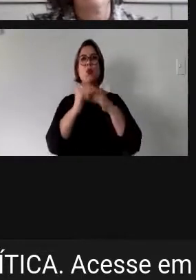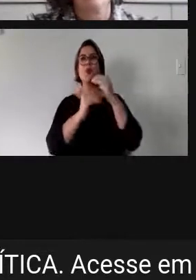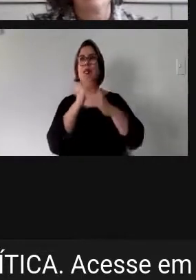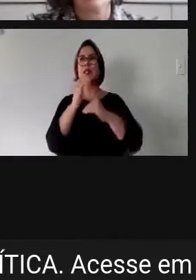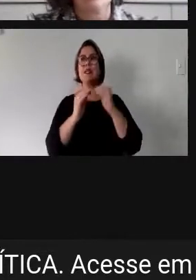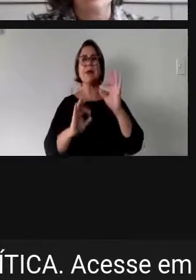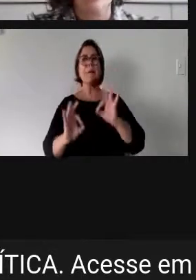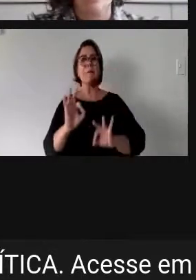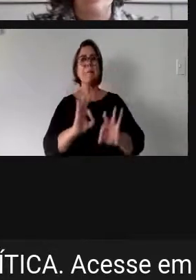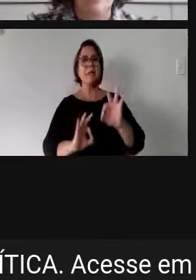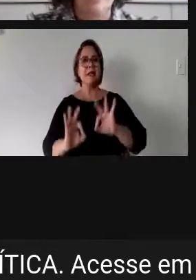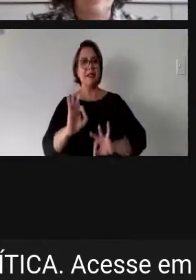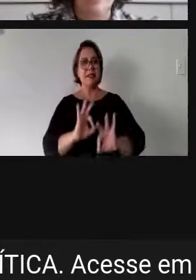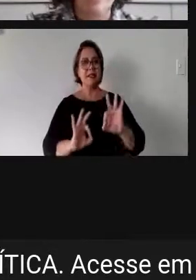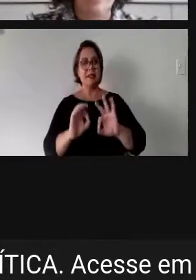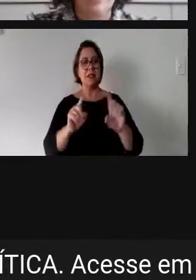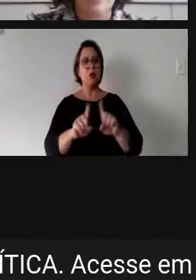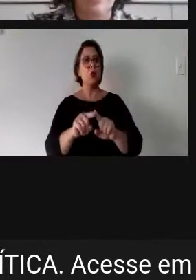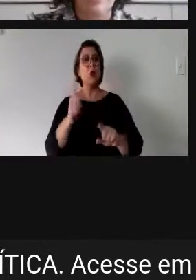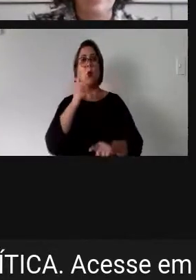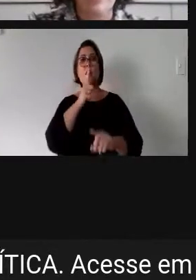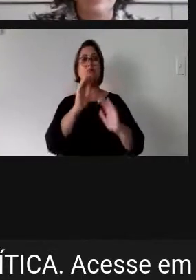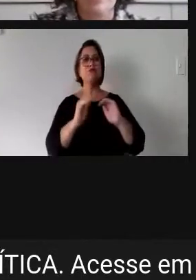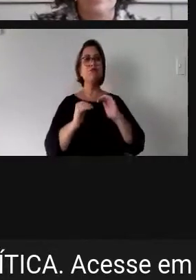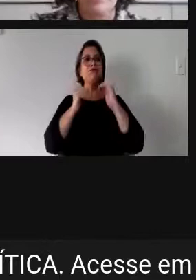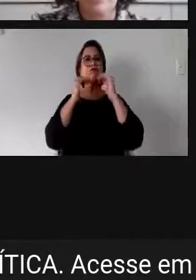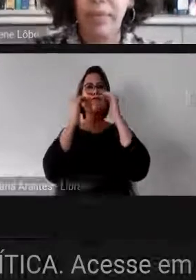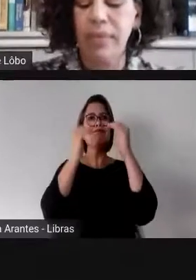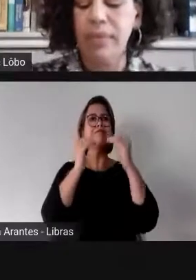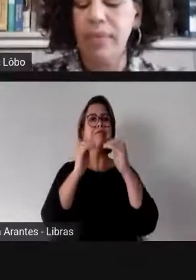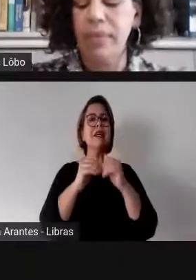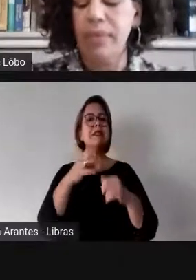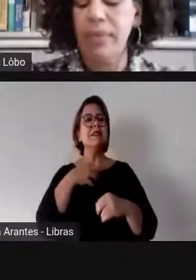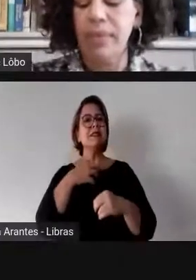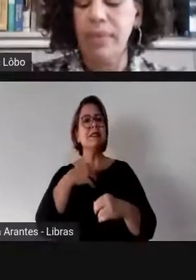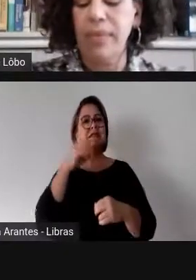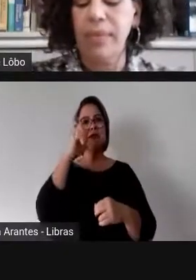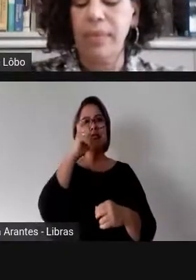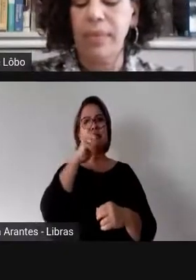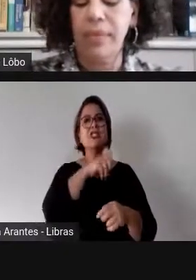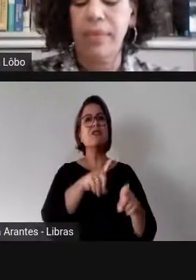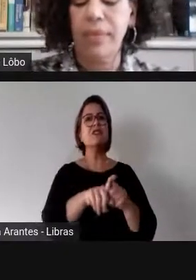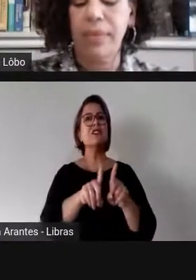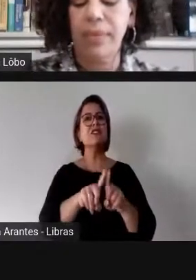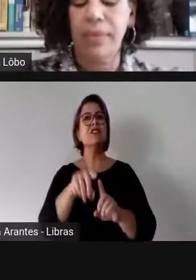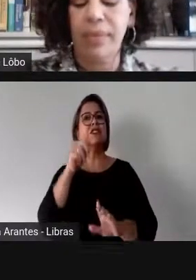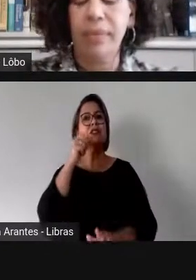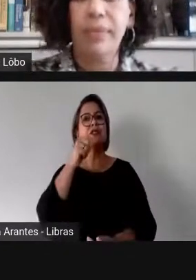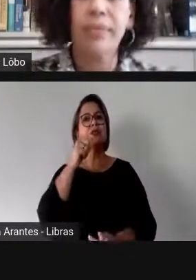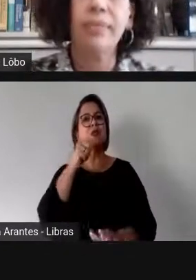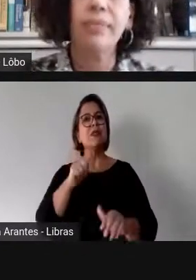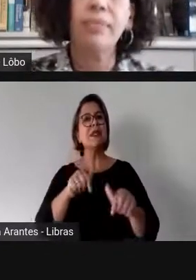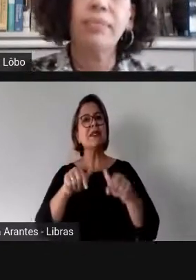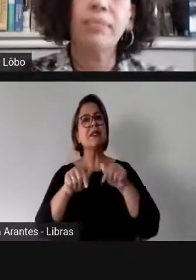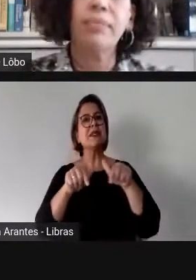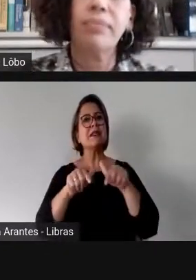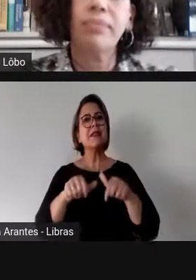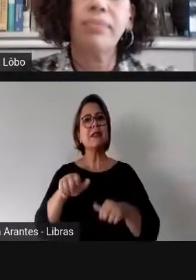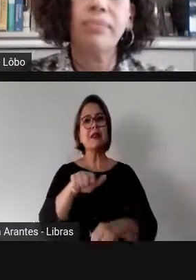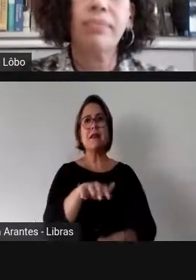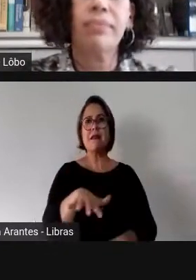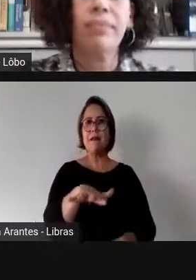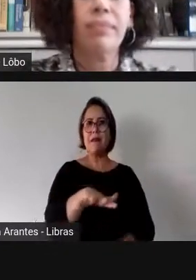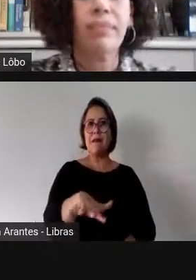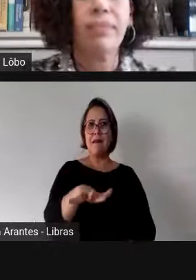por fim, como superar as dificuldades de ser mulher na política. Há, portanto,